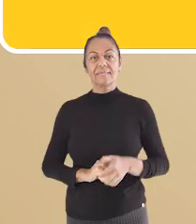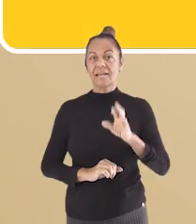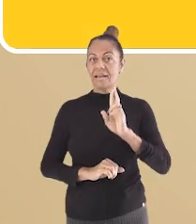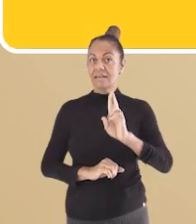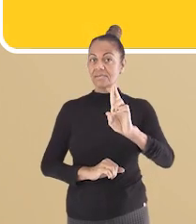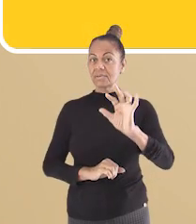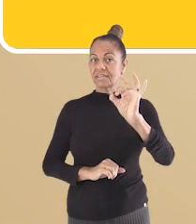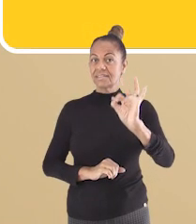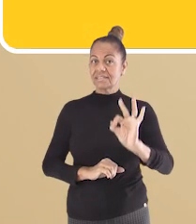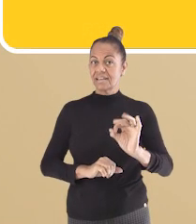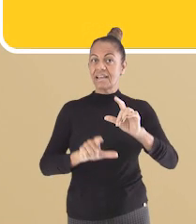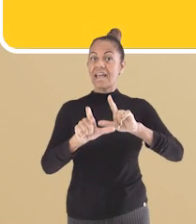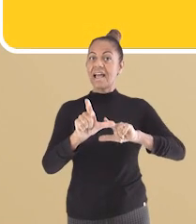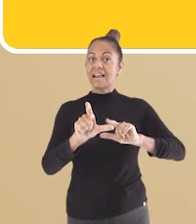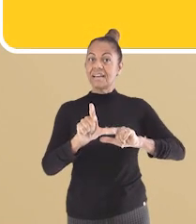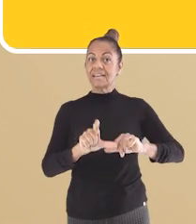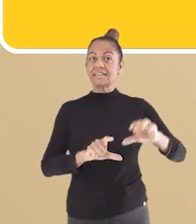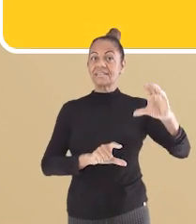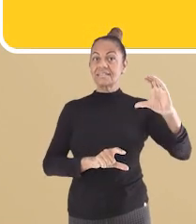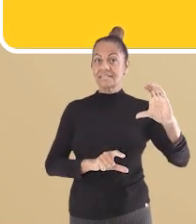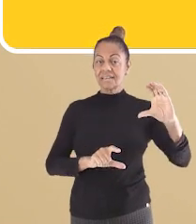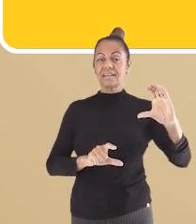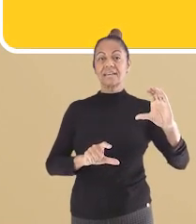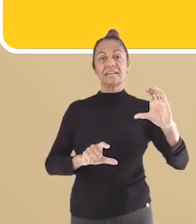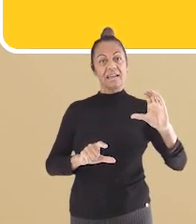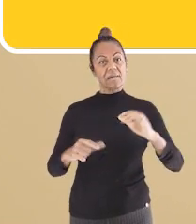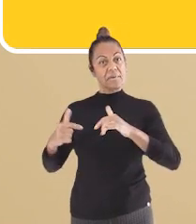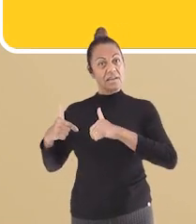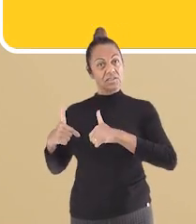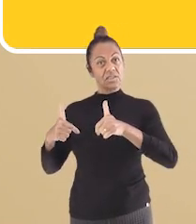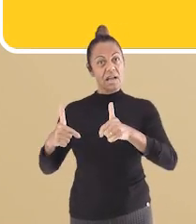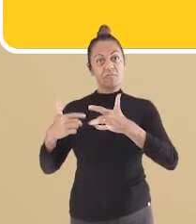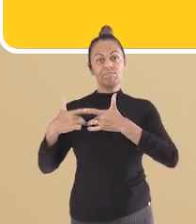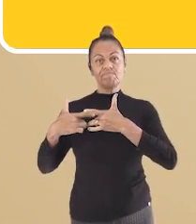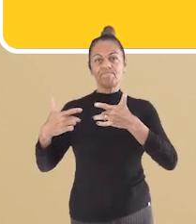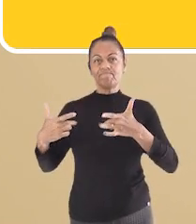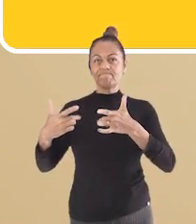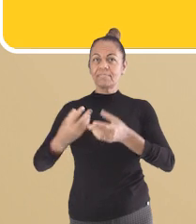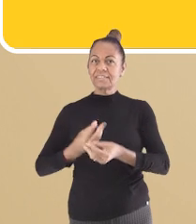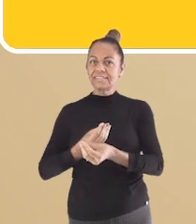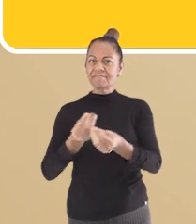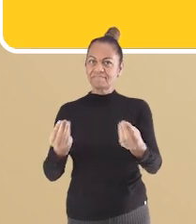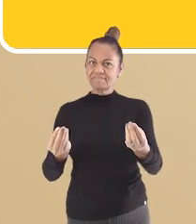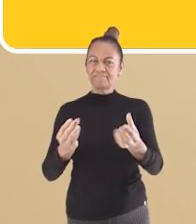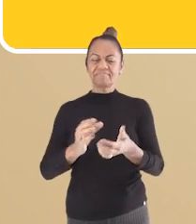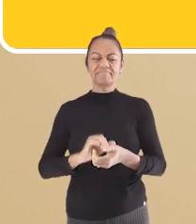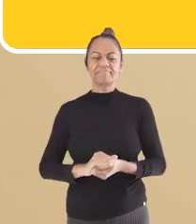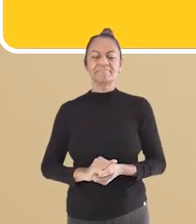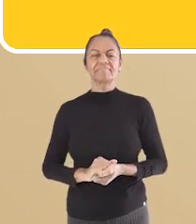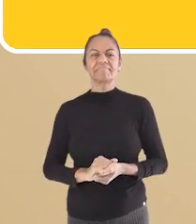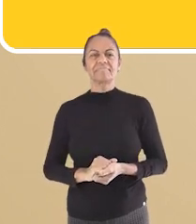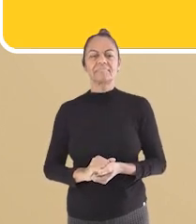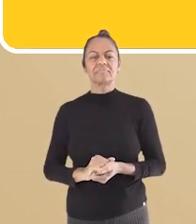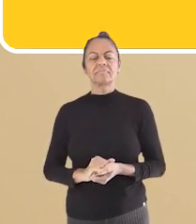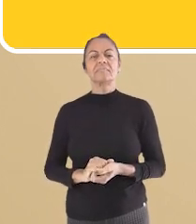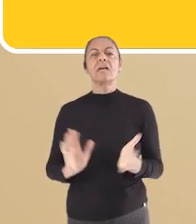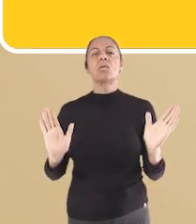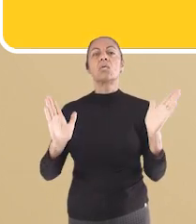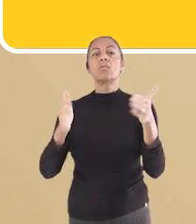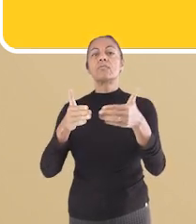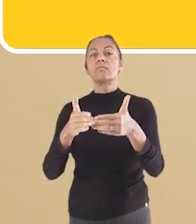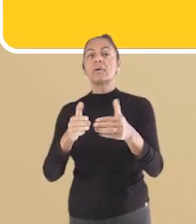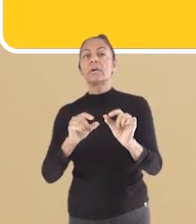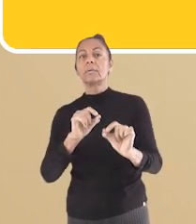A resposta correta é a letra C. Praticar uma ação. A intenção é